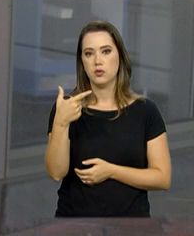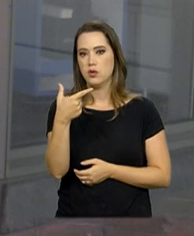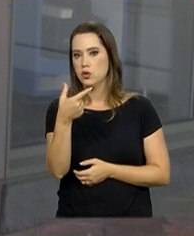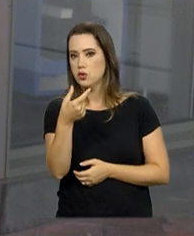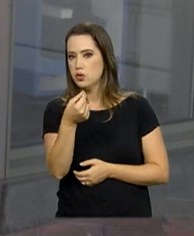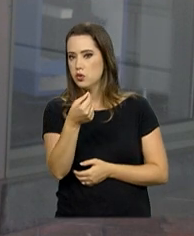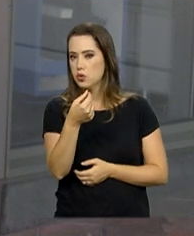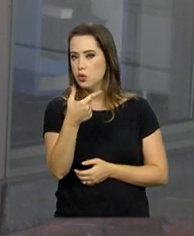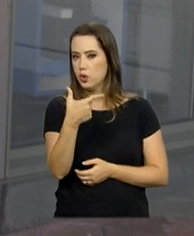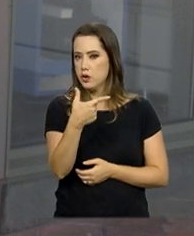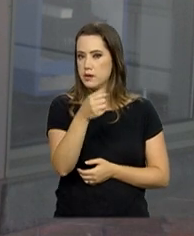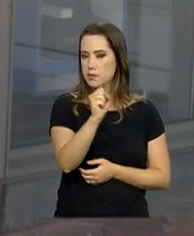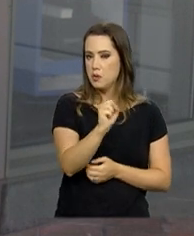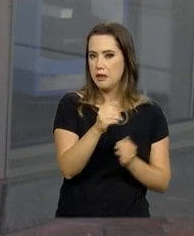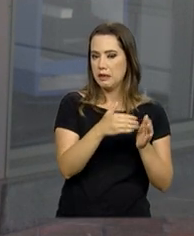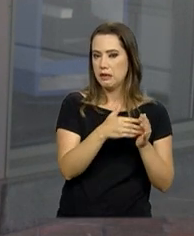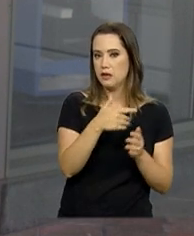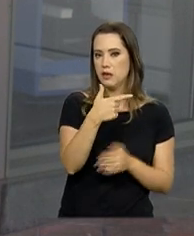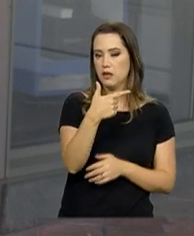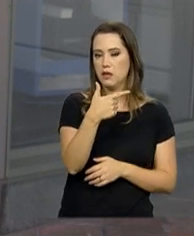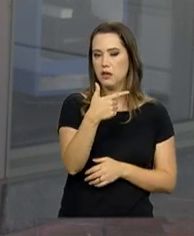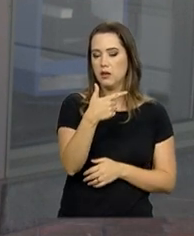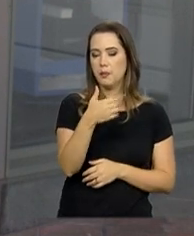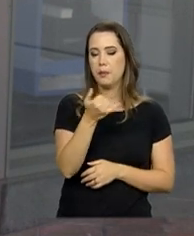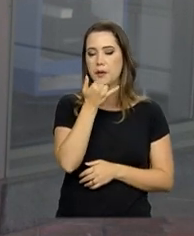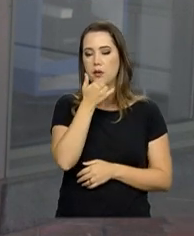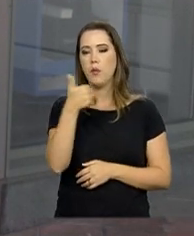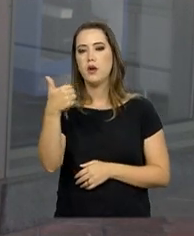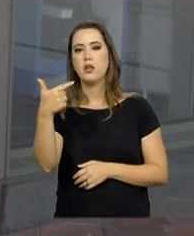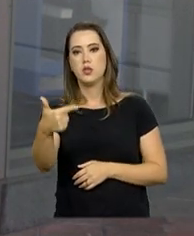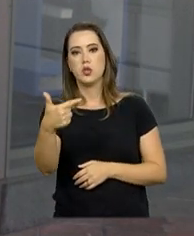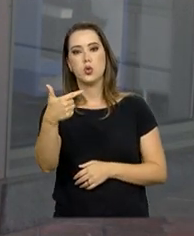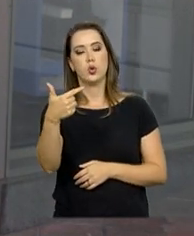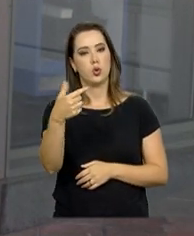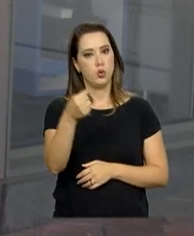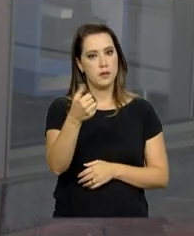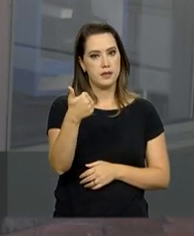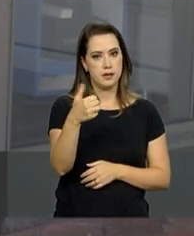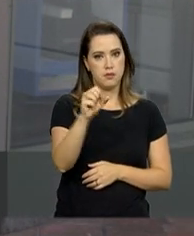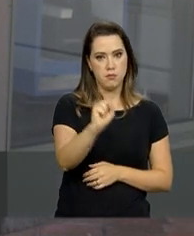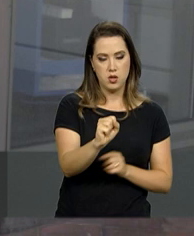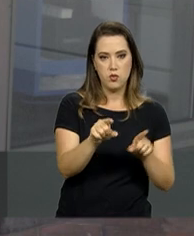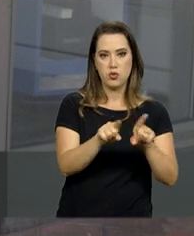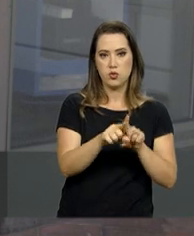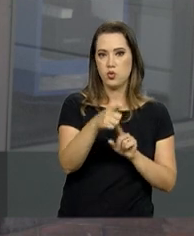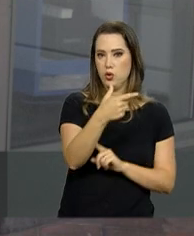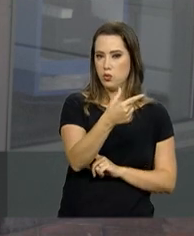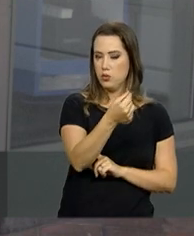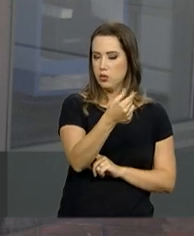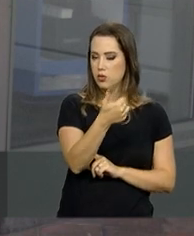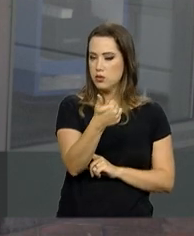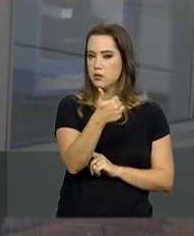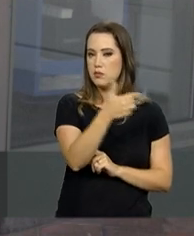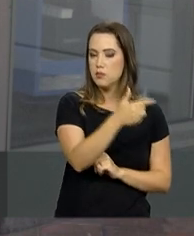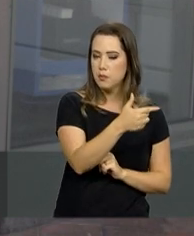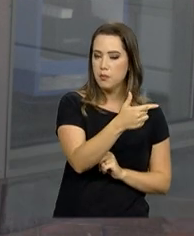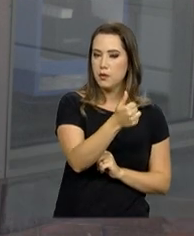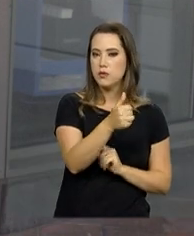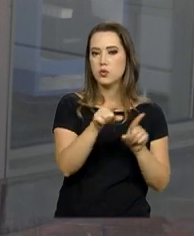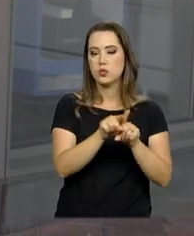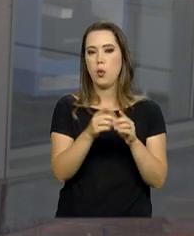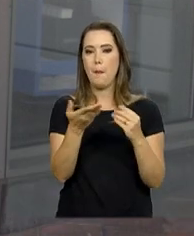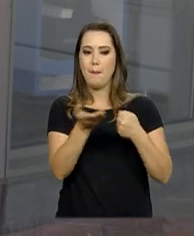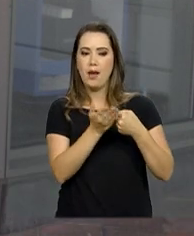e 2021. Isso dá uma média de cerca de 257 bilhões por ano, média maior do que o que foi